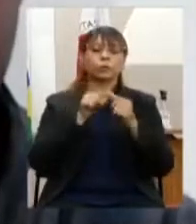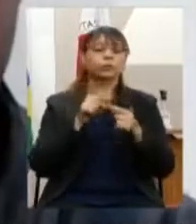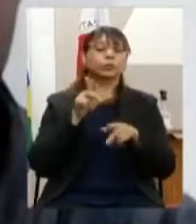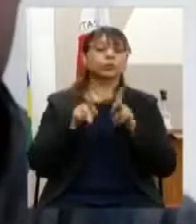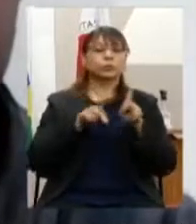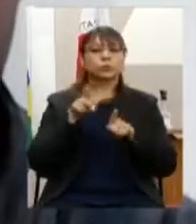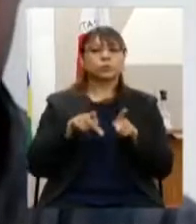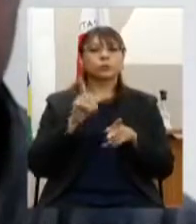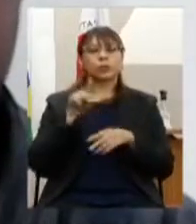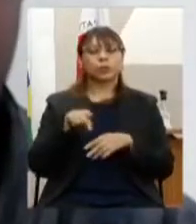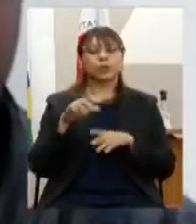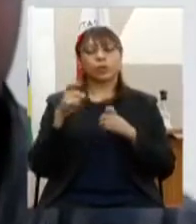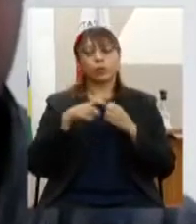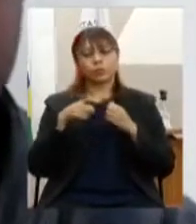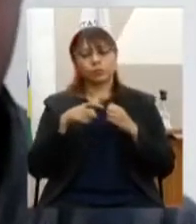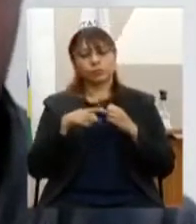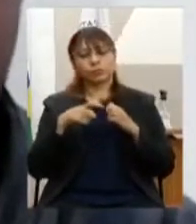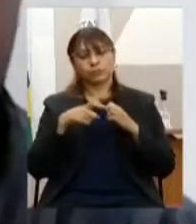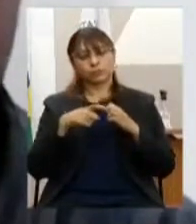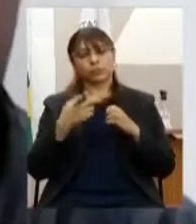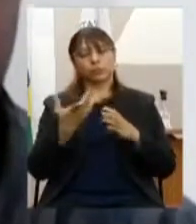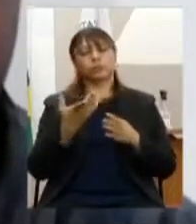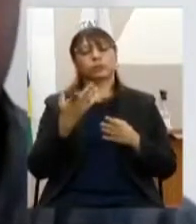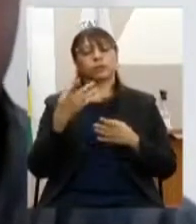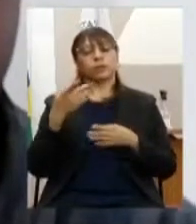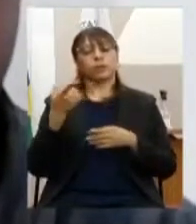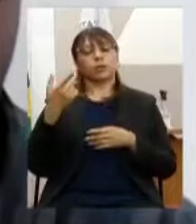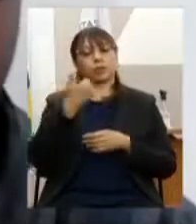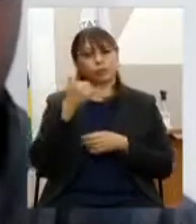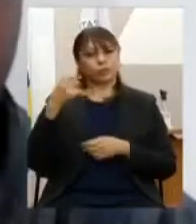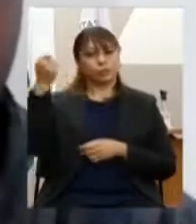Empreendedores da Área de Energia Solar Fotovoltaica